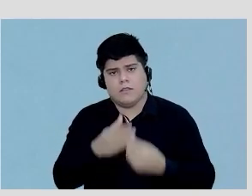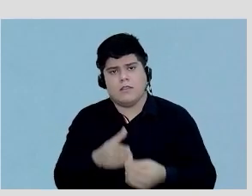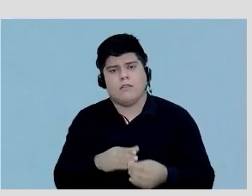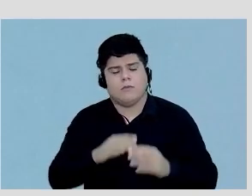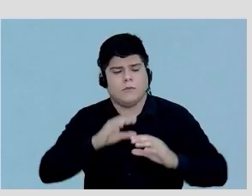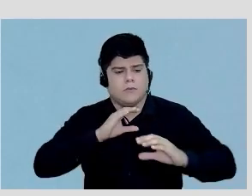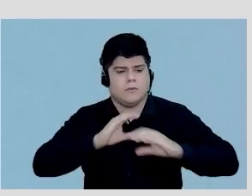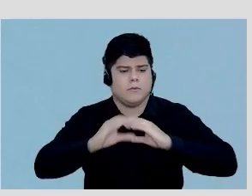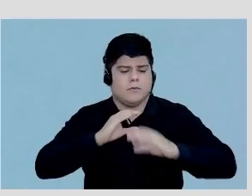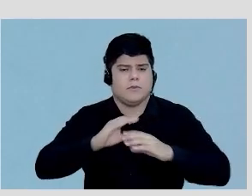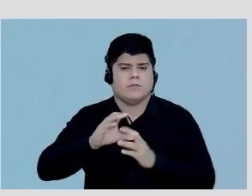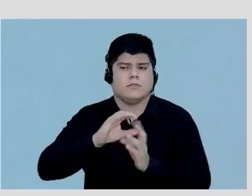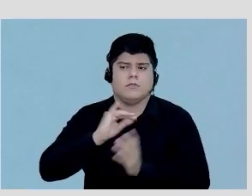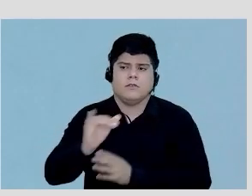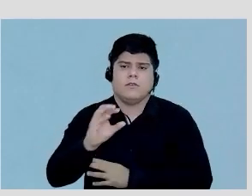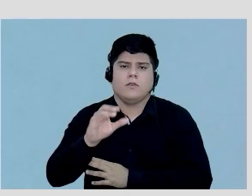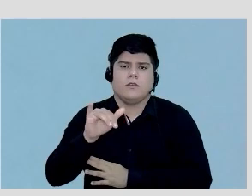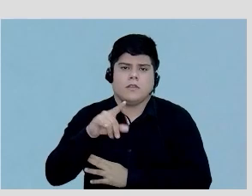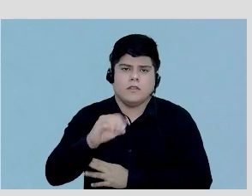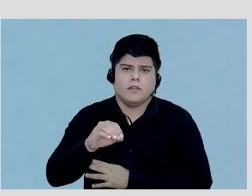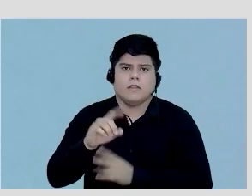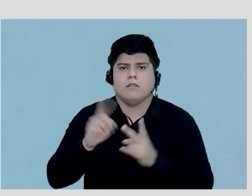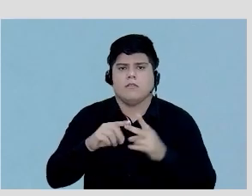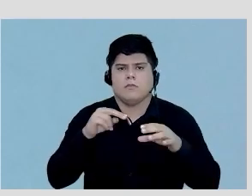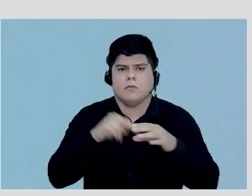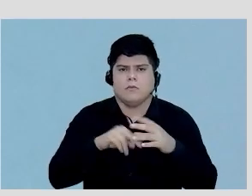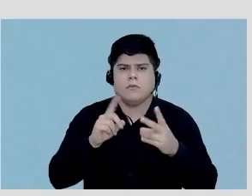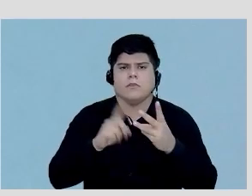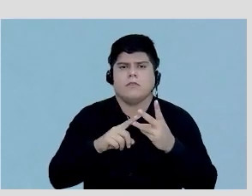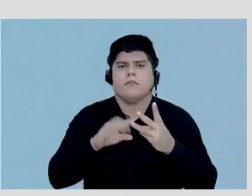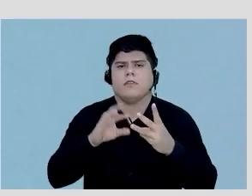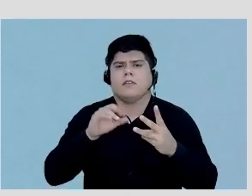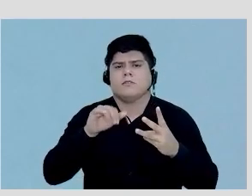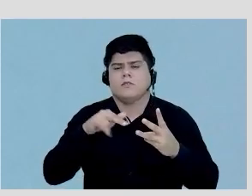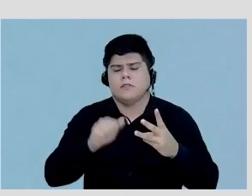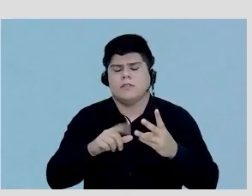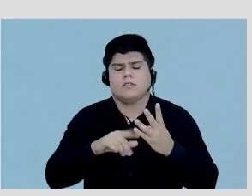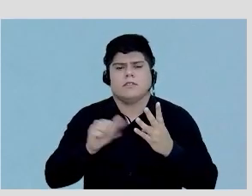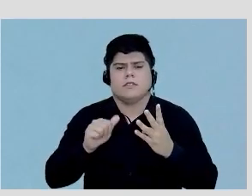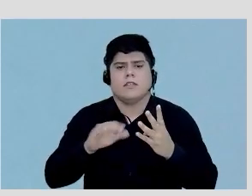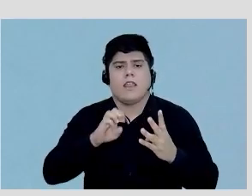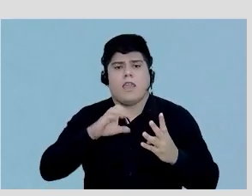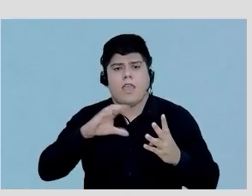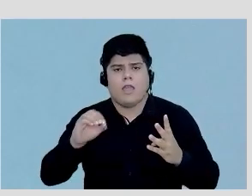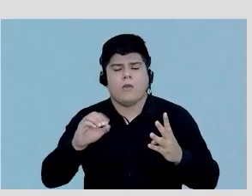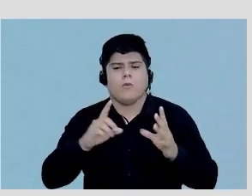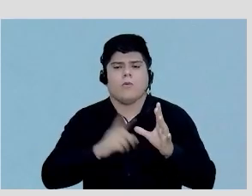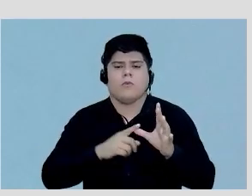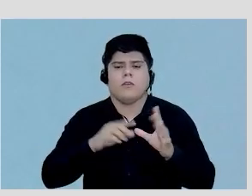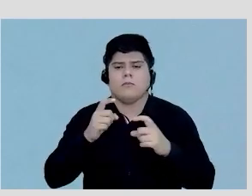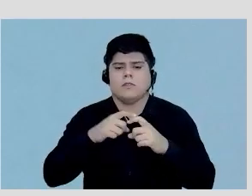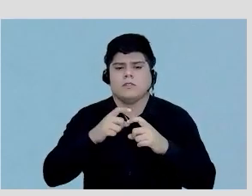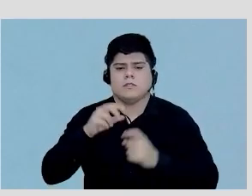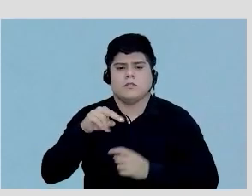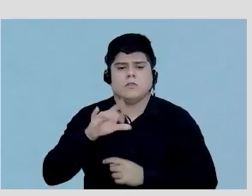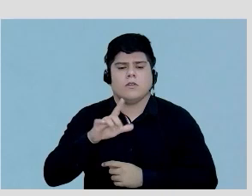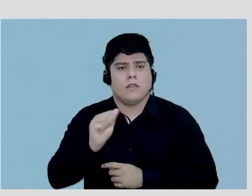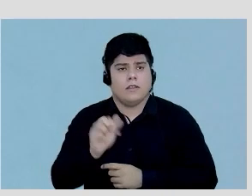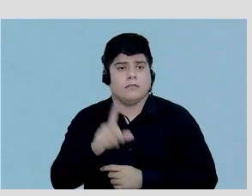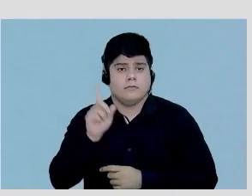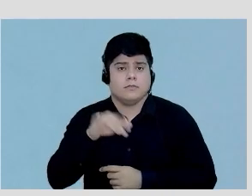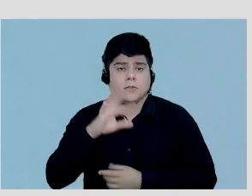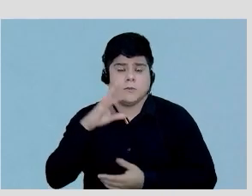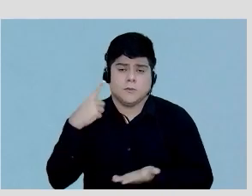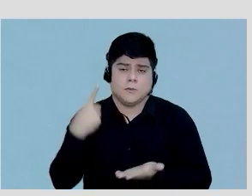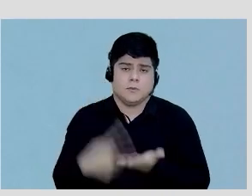comunicação ao clínico juntando tomografia ressonância cátio ecocardiografia e medicina nuclear esse é o nosso